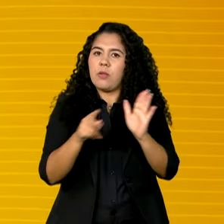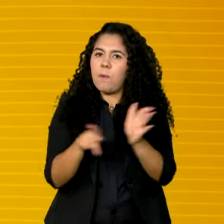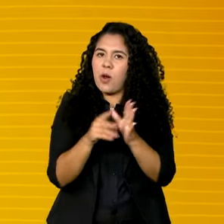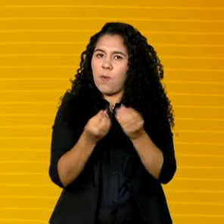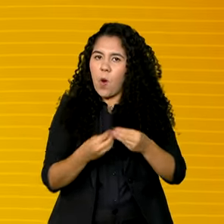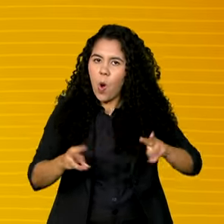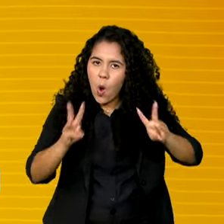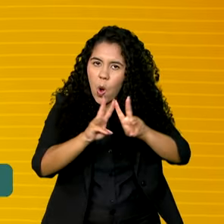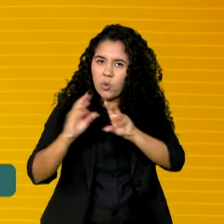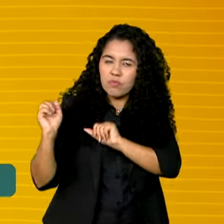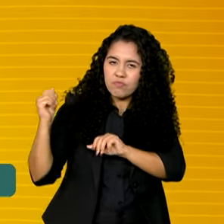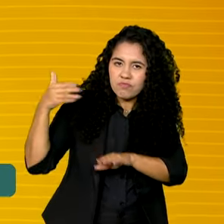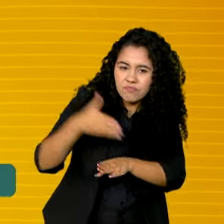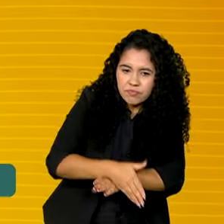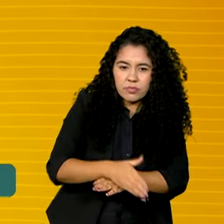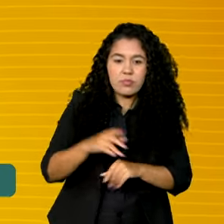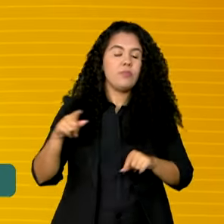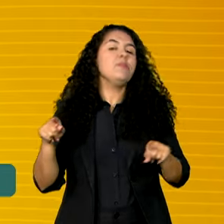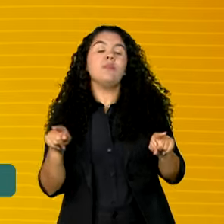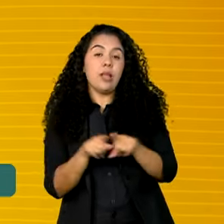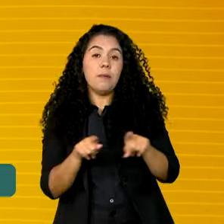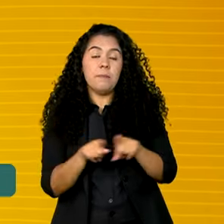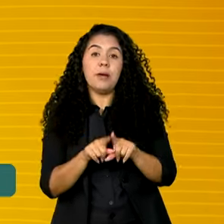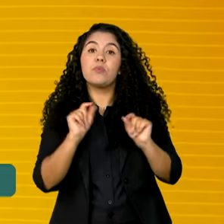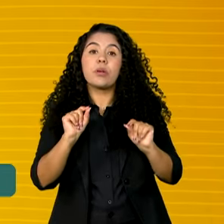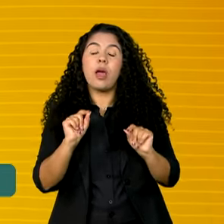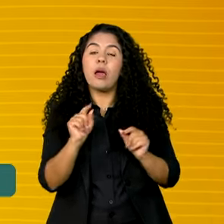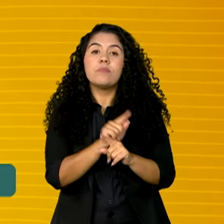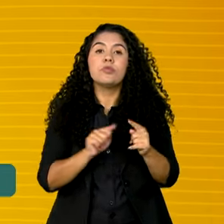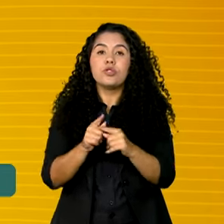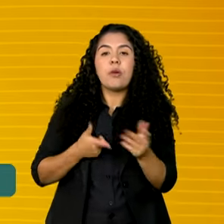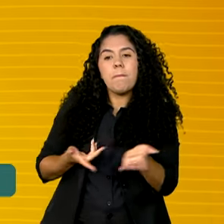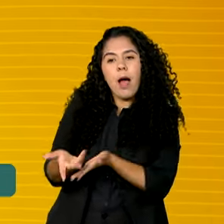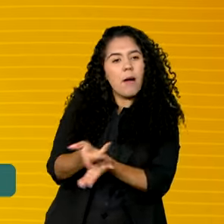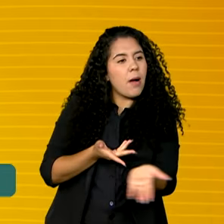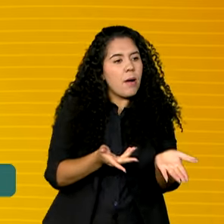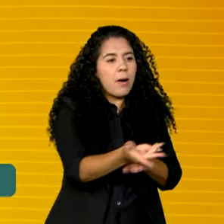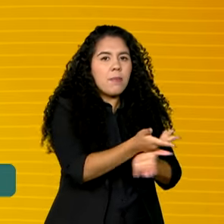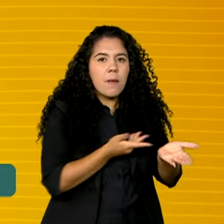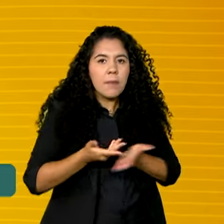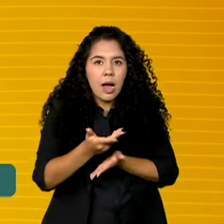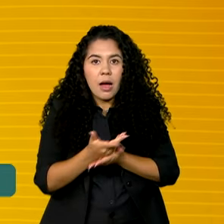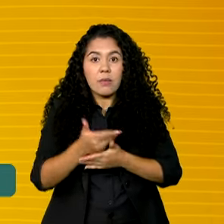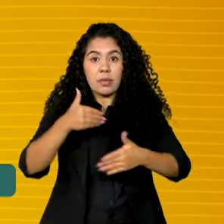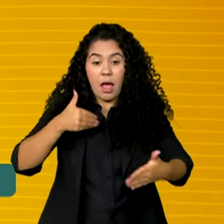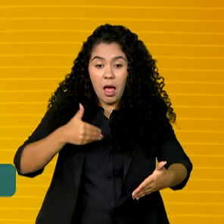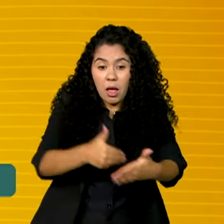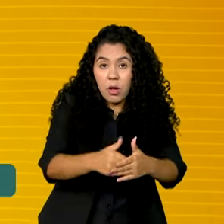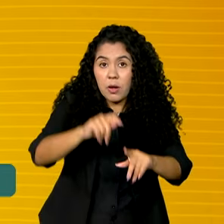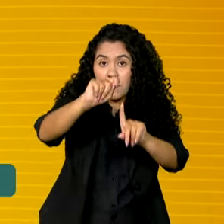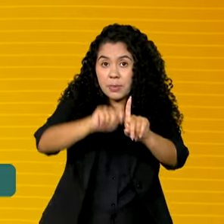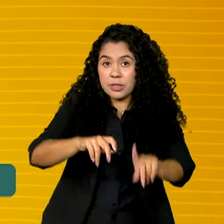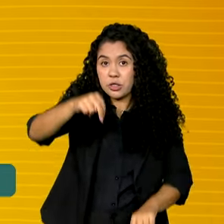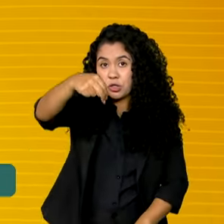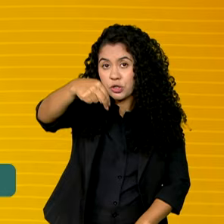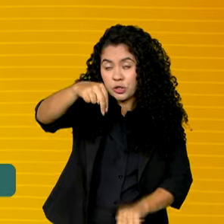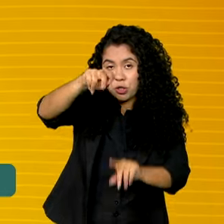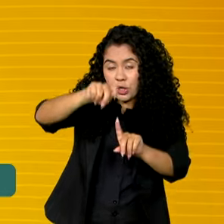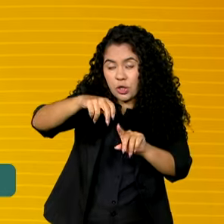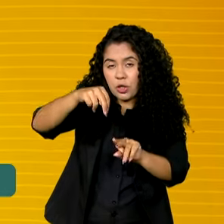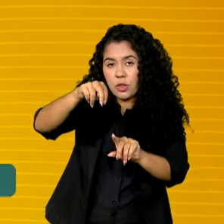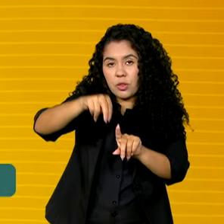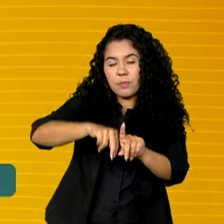a integração para que a gente possa chegar em novembro no G20 em condições de ter um